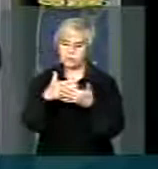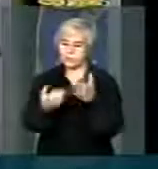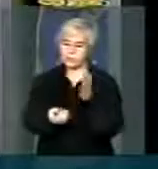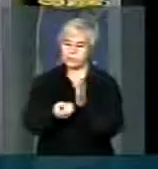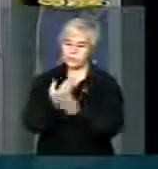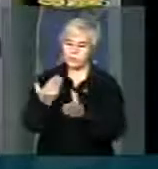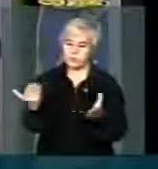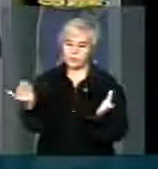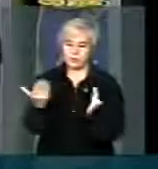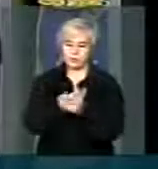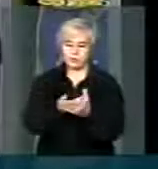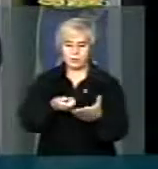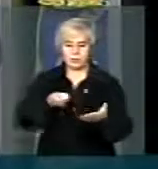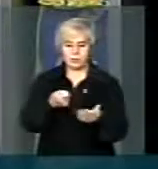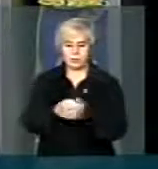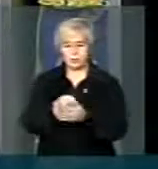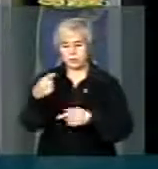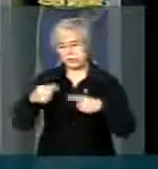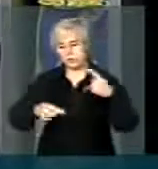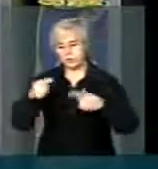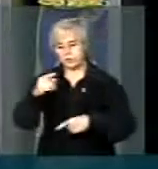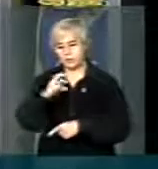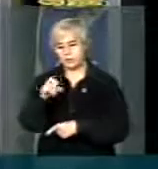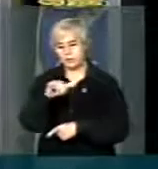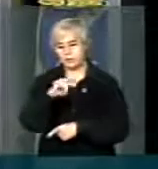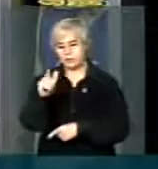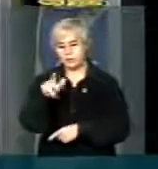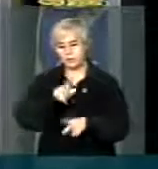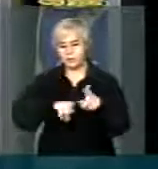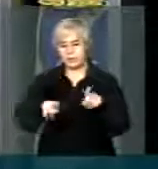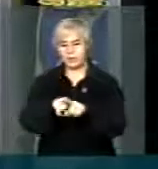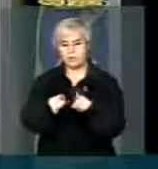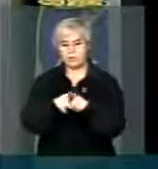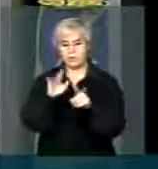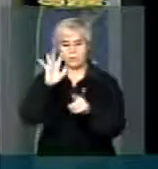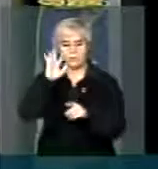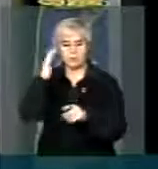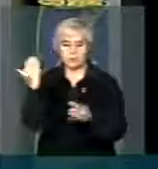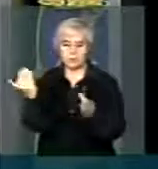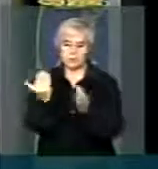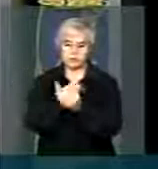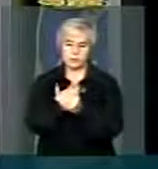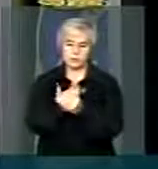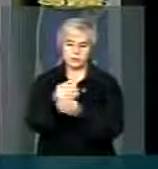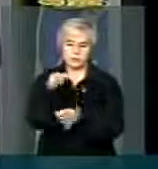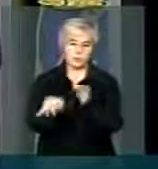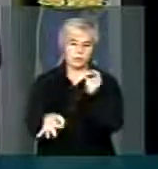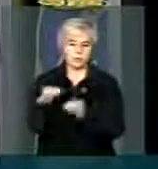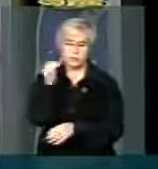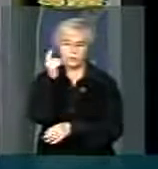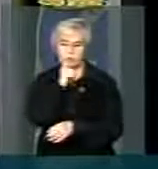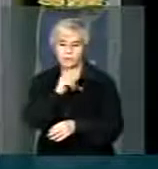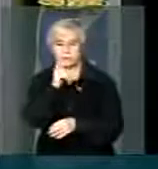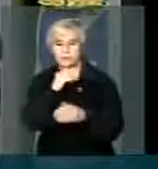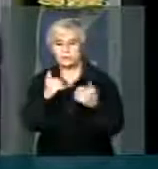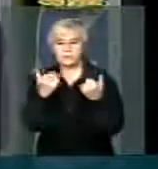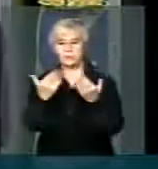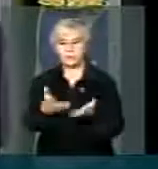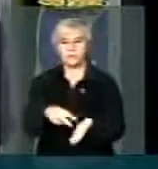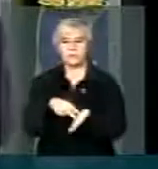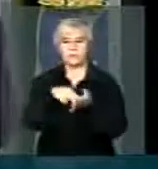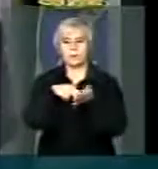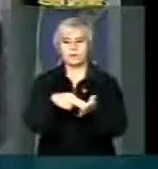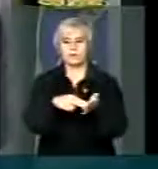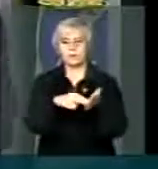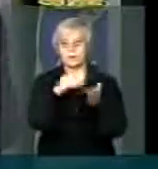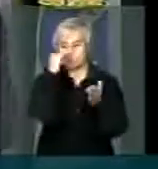de inquérito civil público, à propositura de uma medida judicial, uma ação civil pública, para segurar os efeitos da